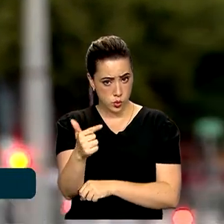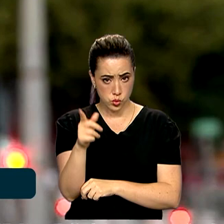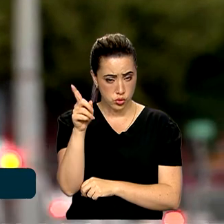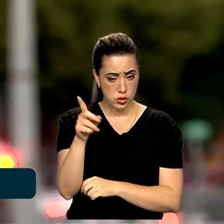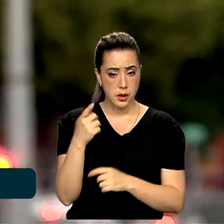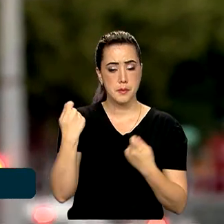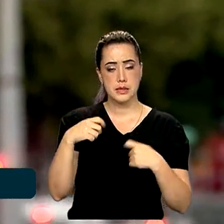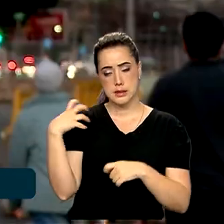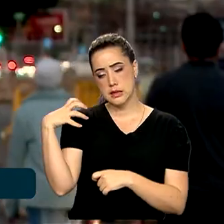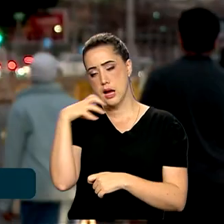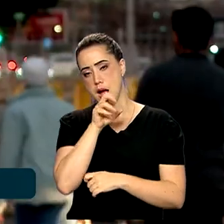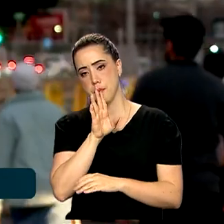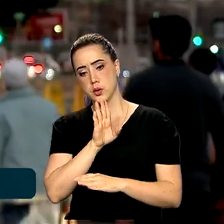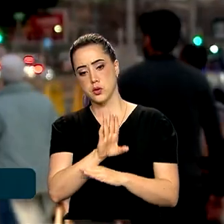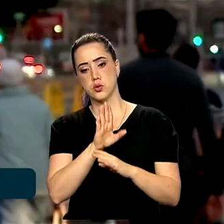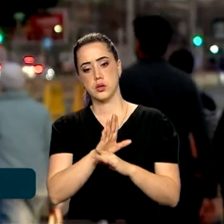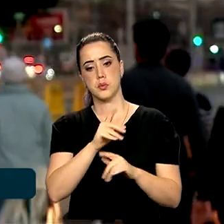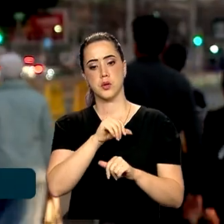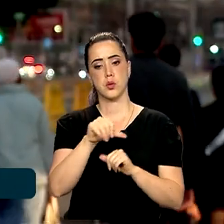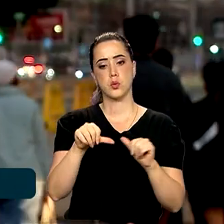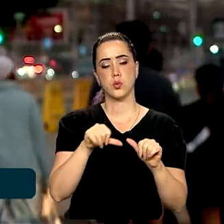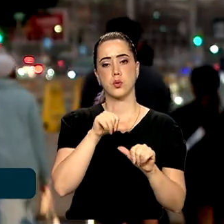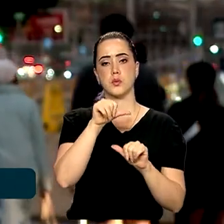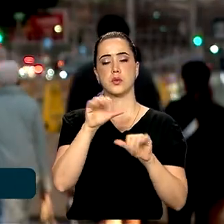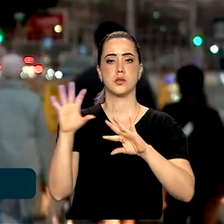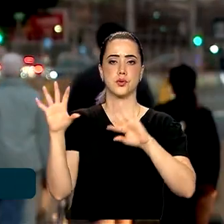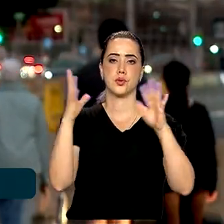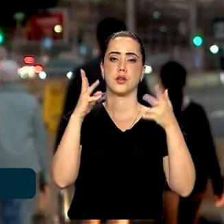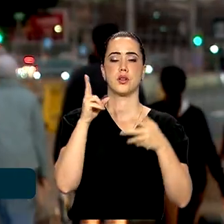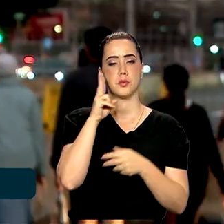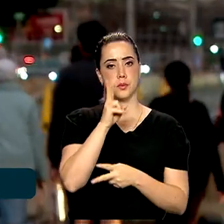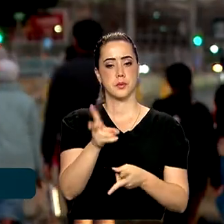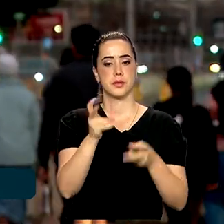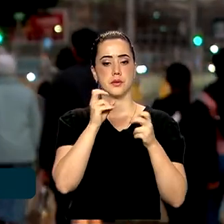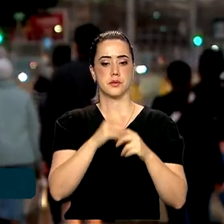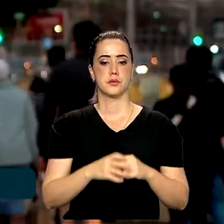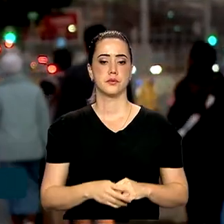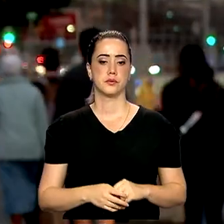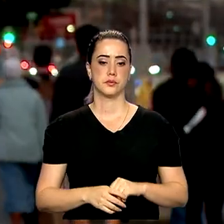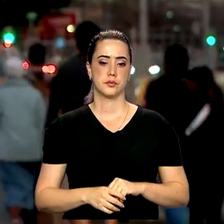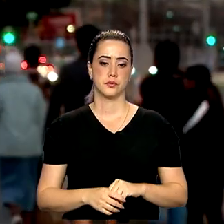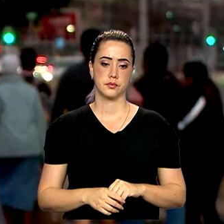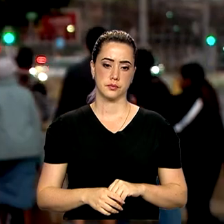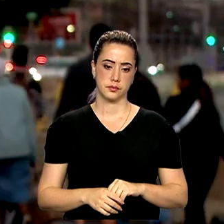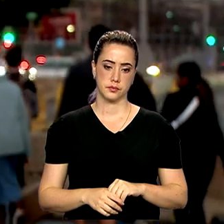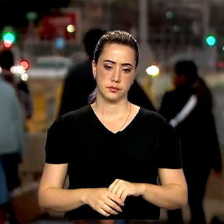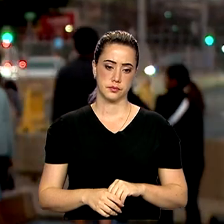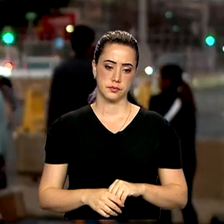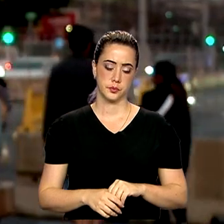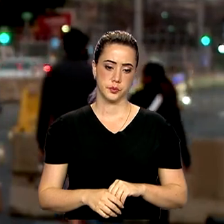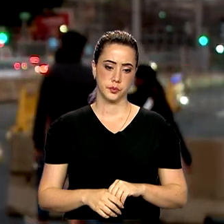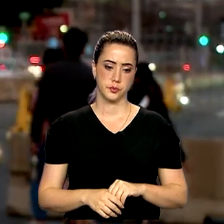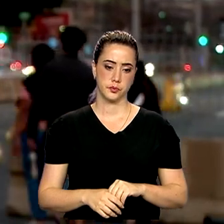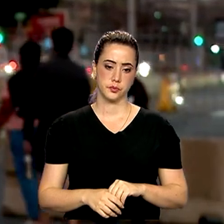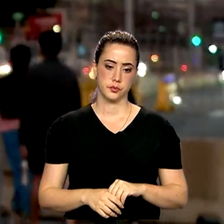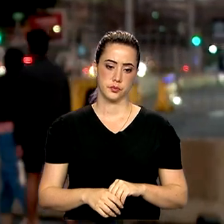pois em todo o planeta as mudanças já são perceptíveis. Definitivamente muda, lentamente, mas certamente muda.